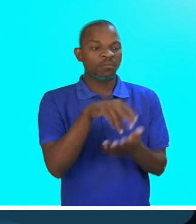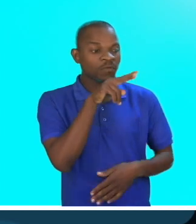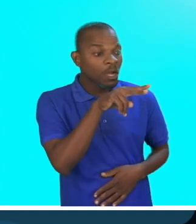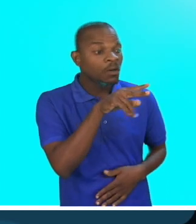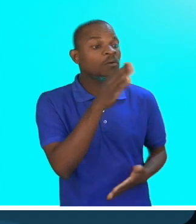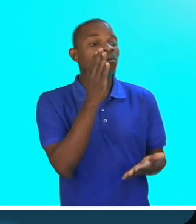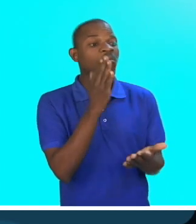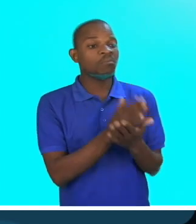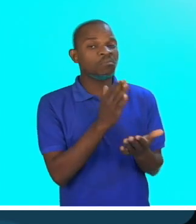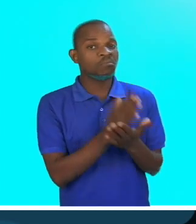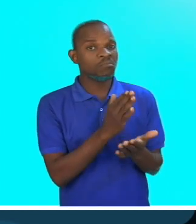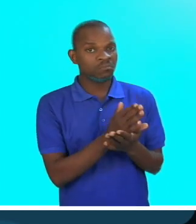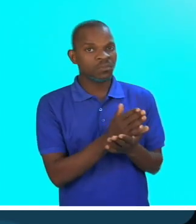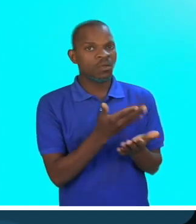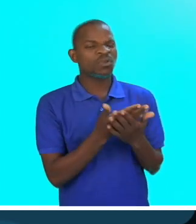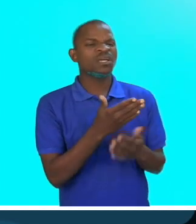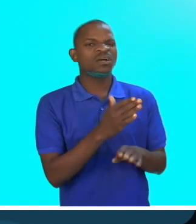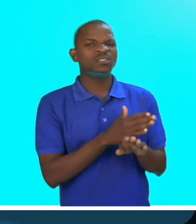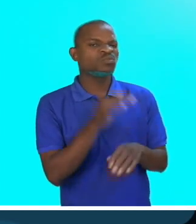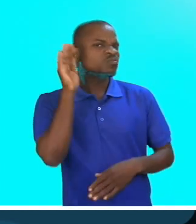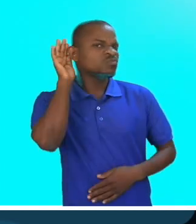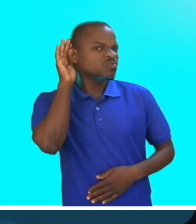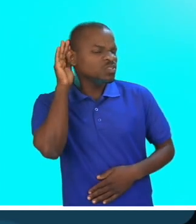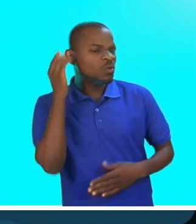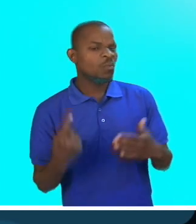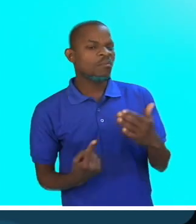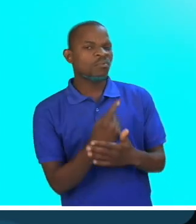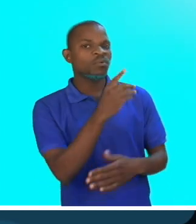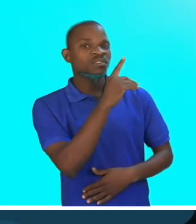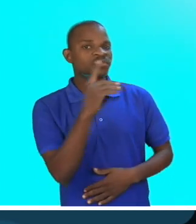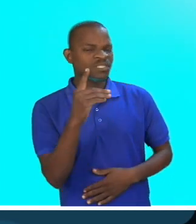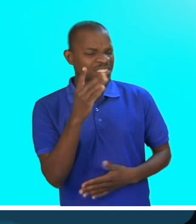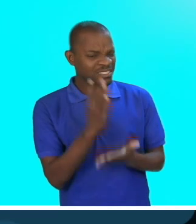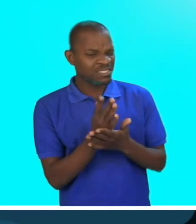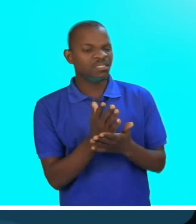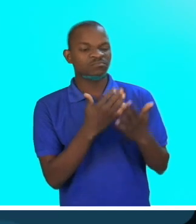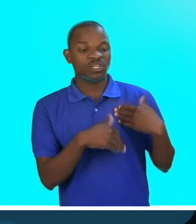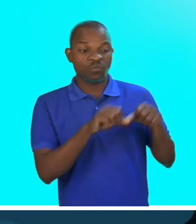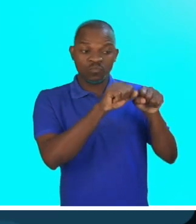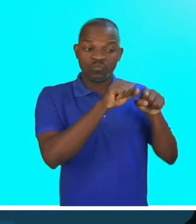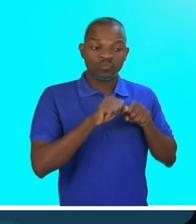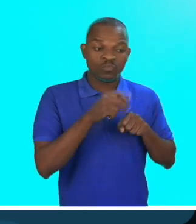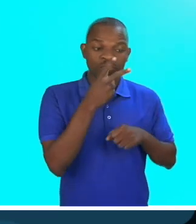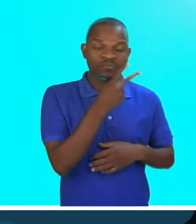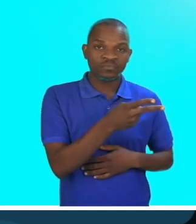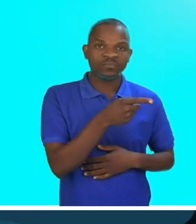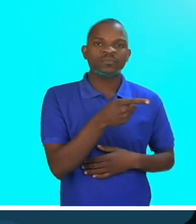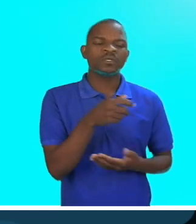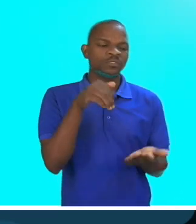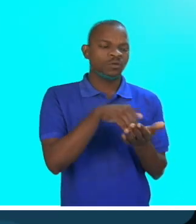é verdade? Será? tinha certeza. Será mesmo que... Olha, hoje dizem que o Dino, Dino. Será? Está o BH